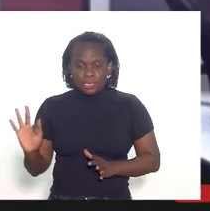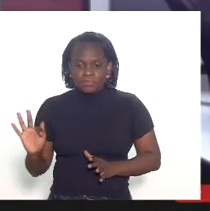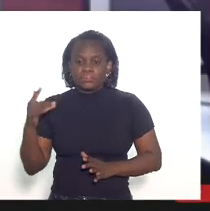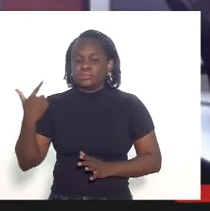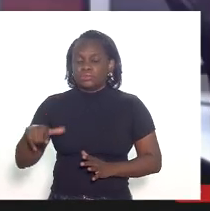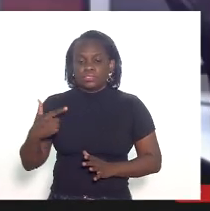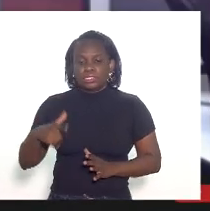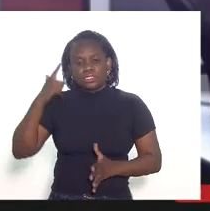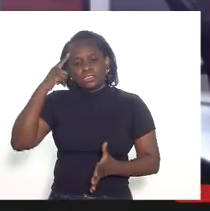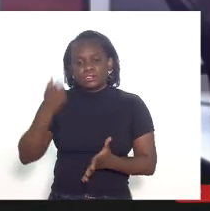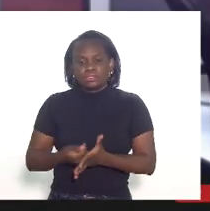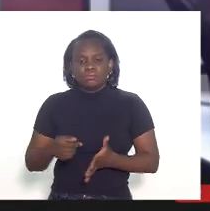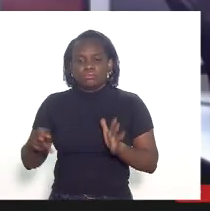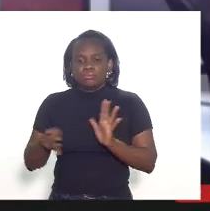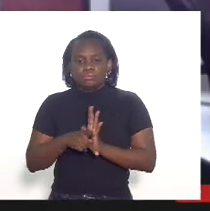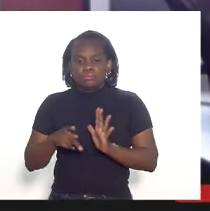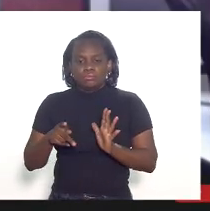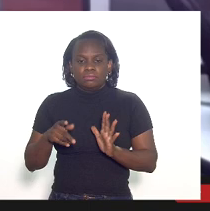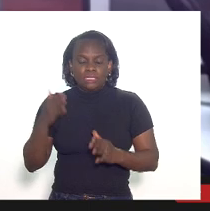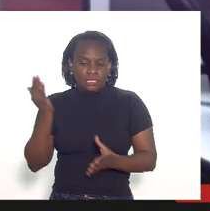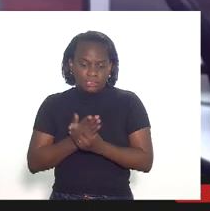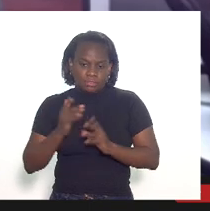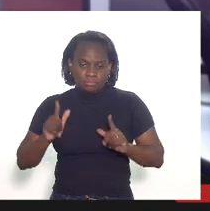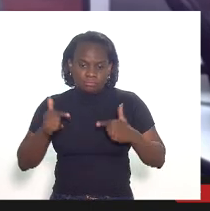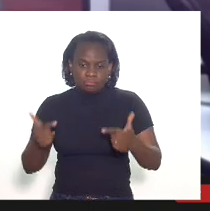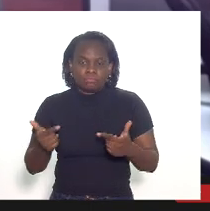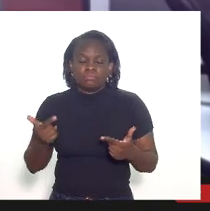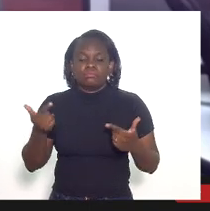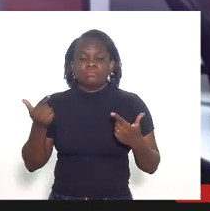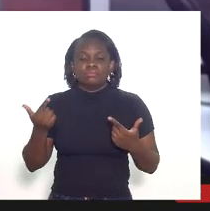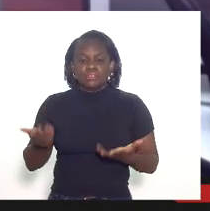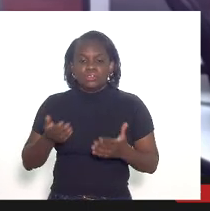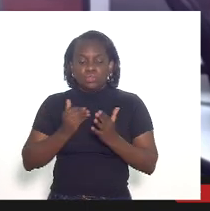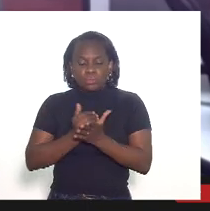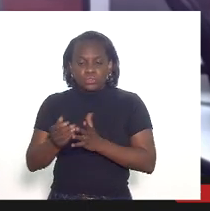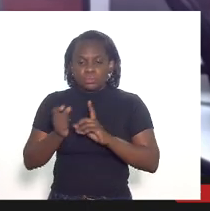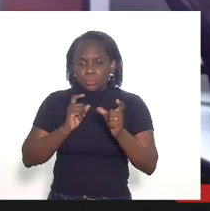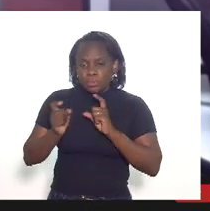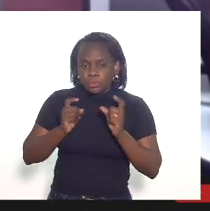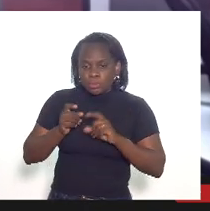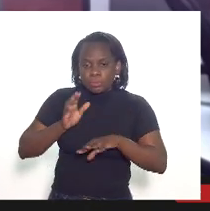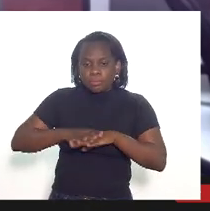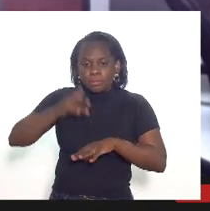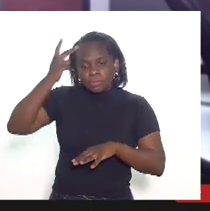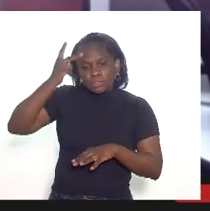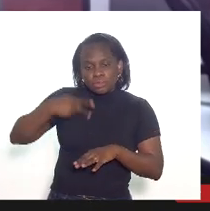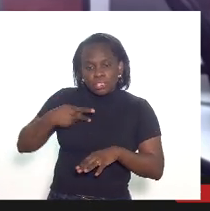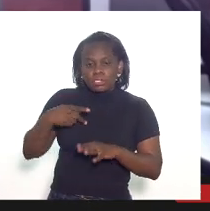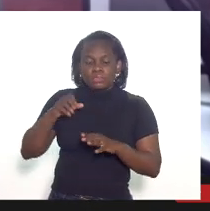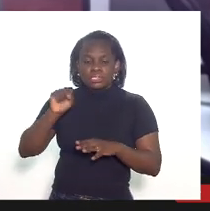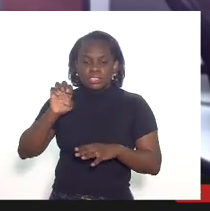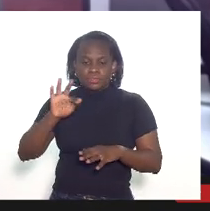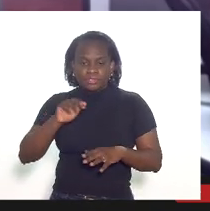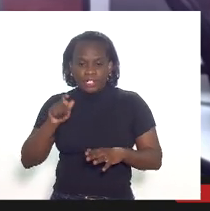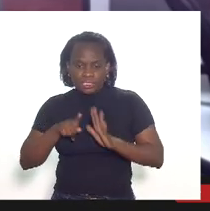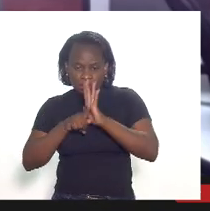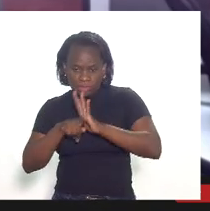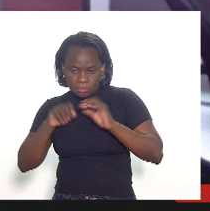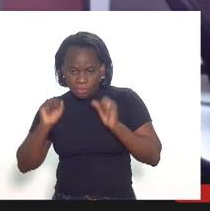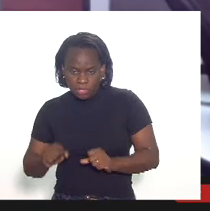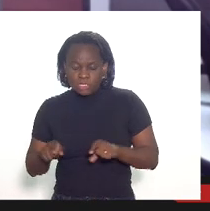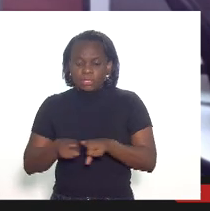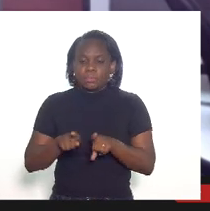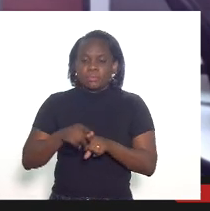não tinha uma decisão na ação judicial nós começamos a discussão sobre a autonomia da fiscalização da Cefaz e sobre a